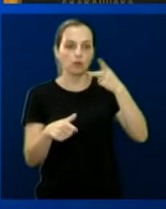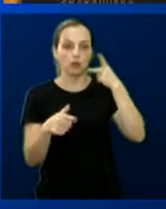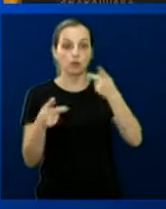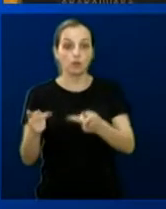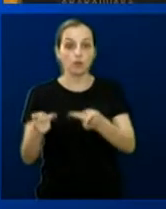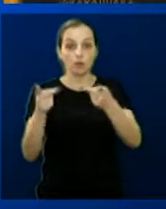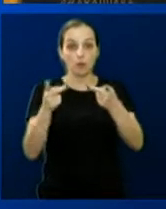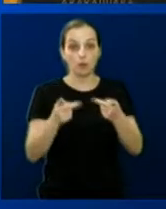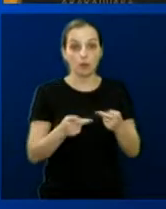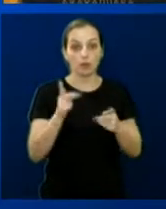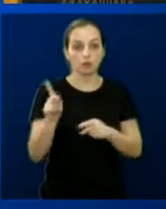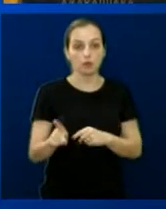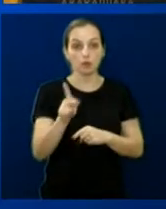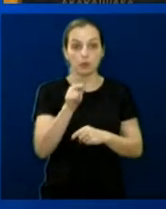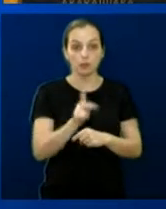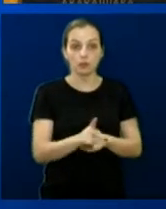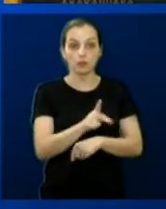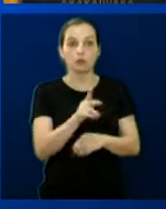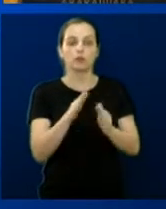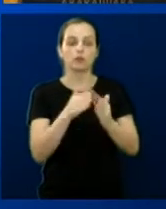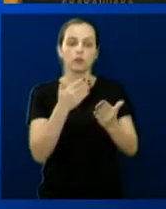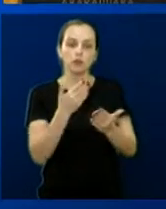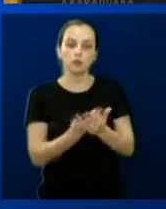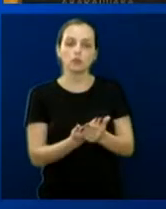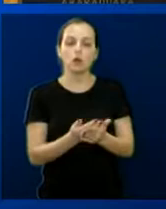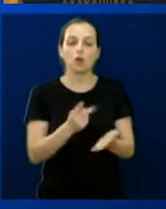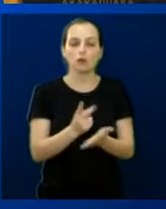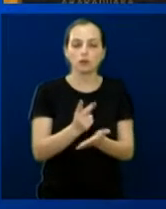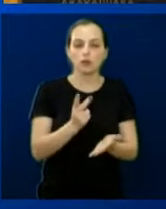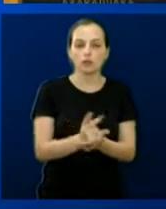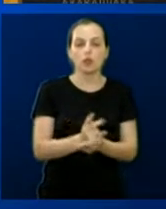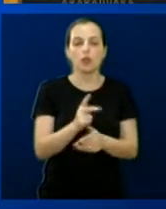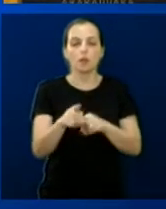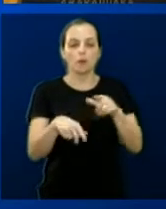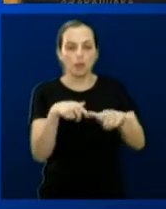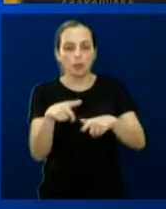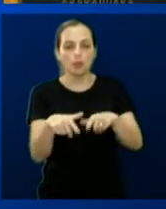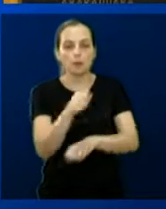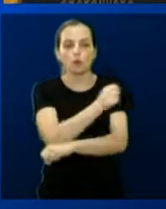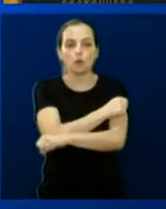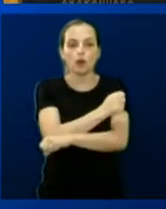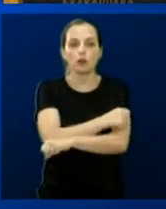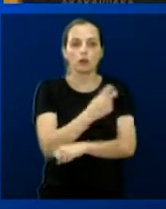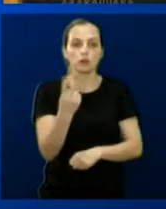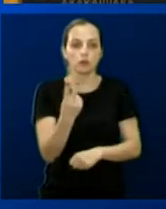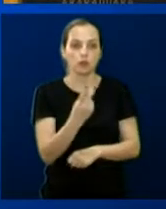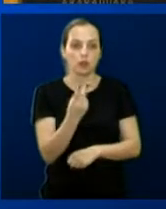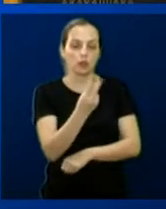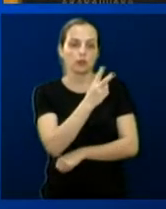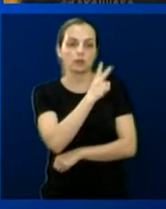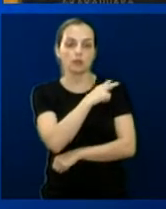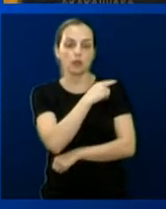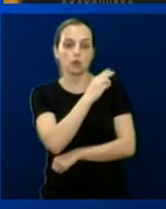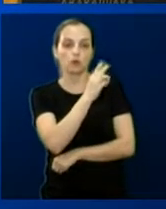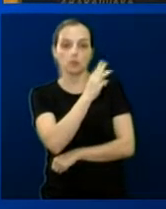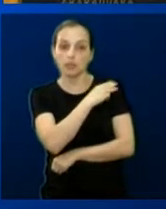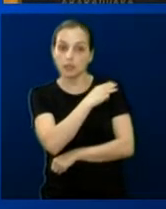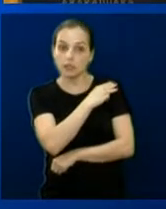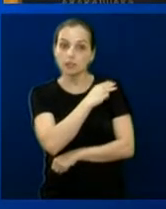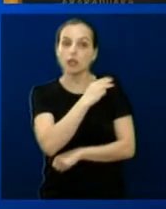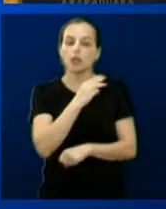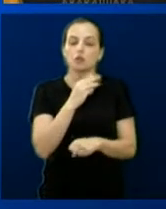professores da Escola Coeducar todos os anos fazem uma atividade com os alunos do segundo e do terceiro ano falando sobre